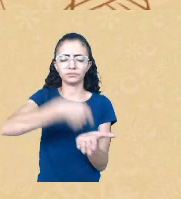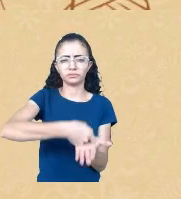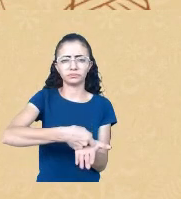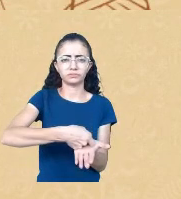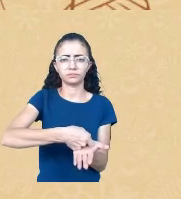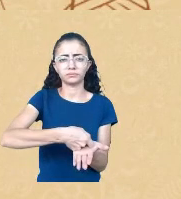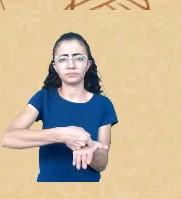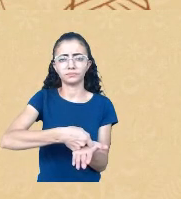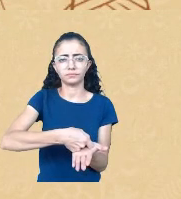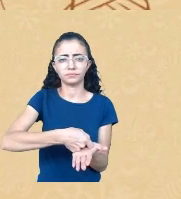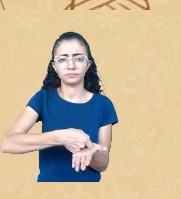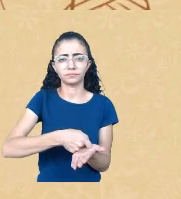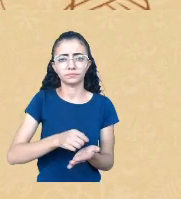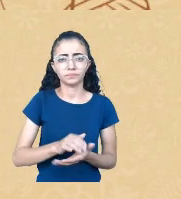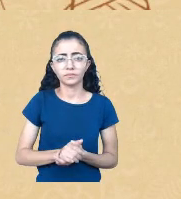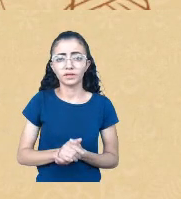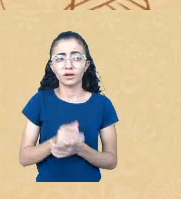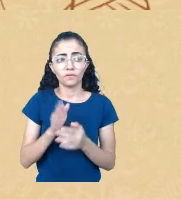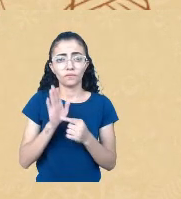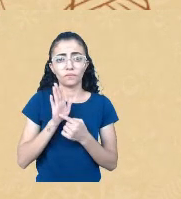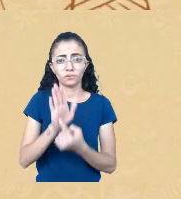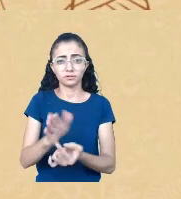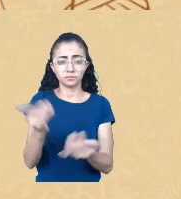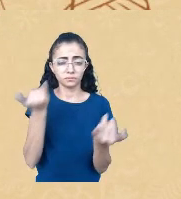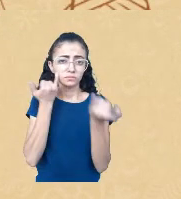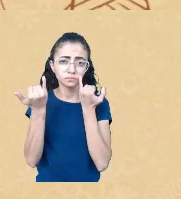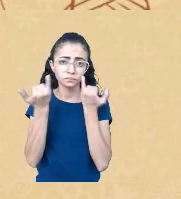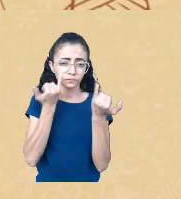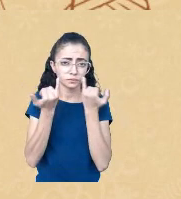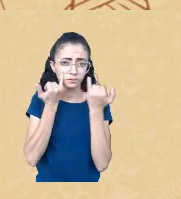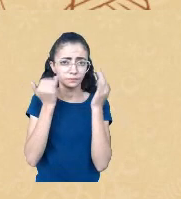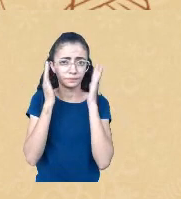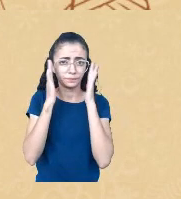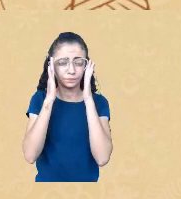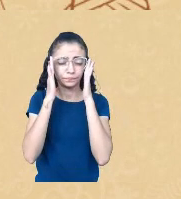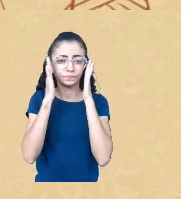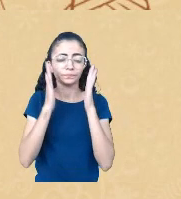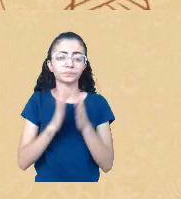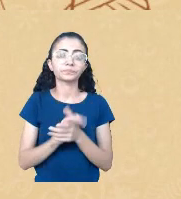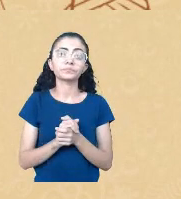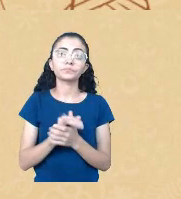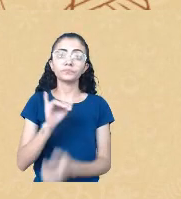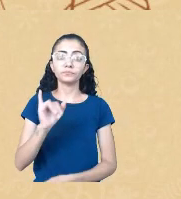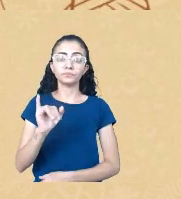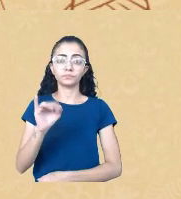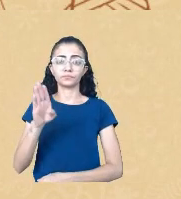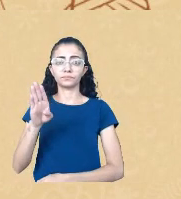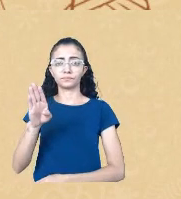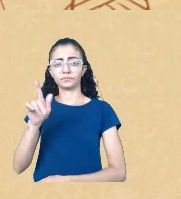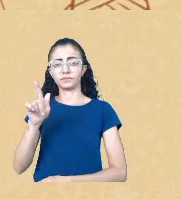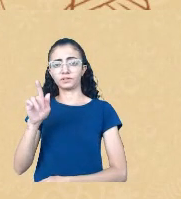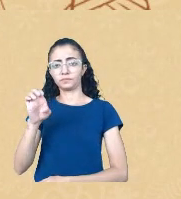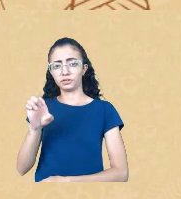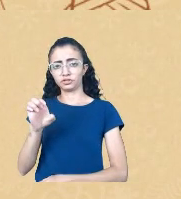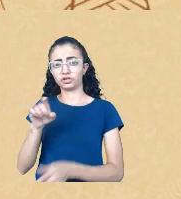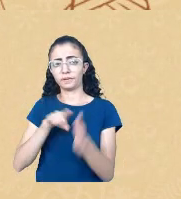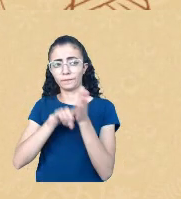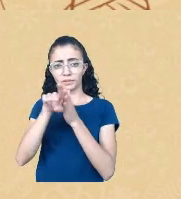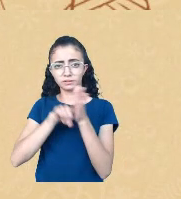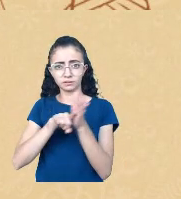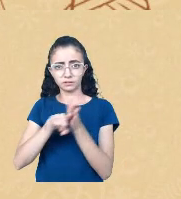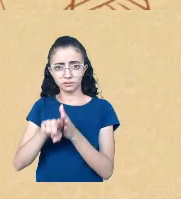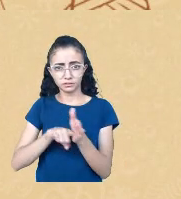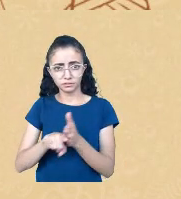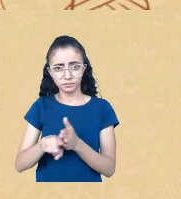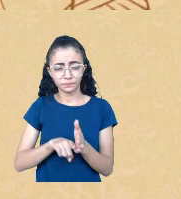salientar alguns dados para vocês. No último IBGE de novo nós tivemos o dado de